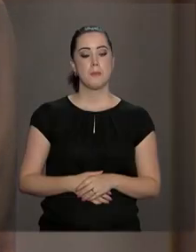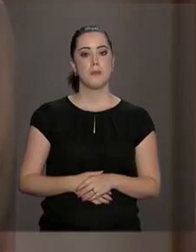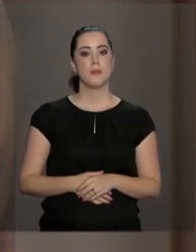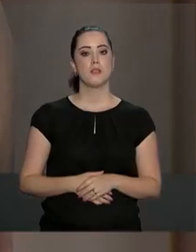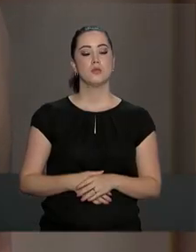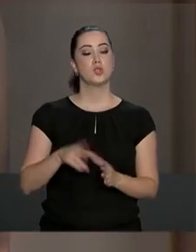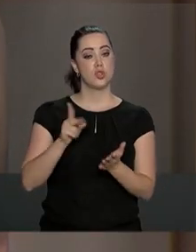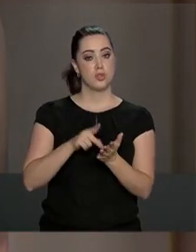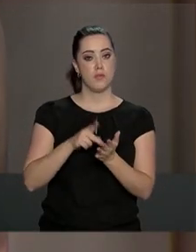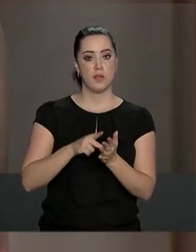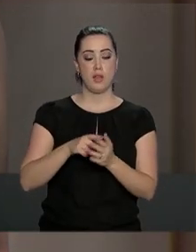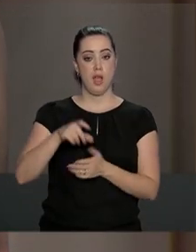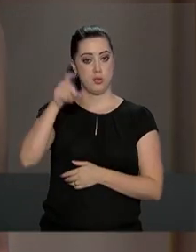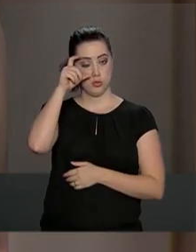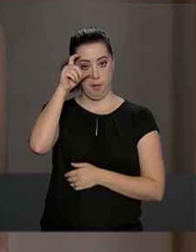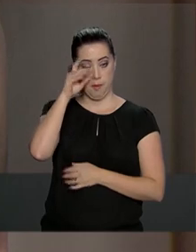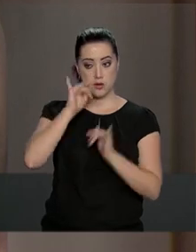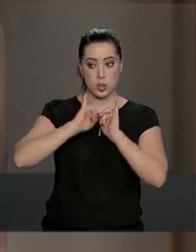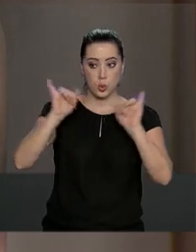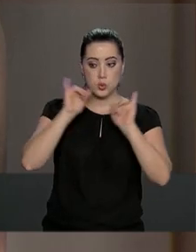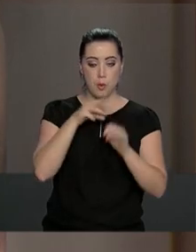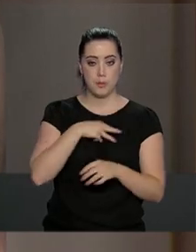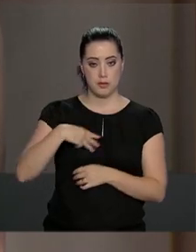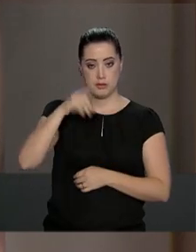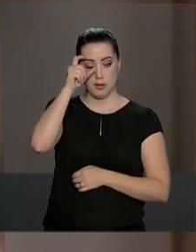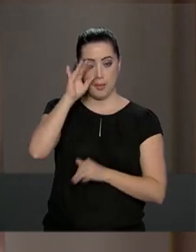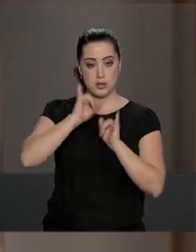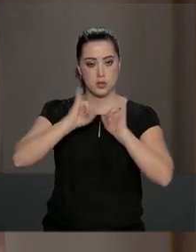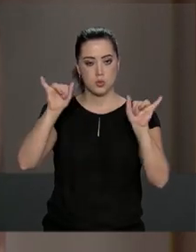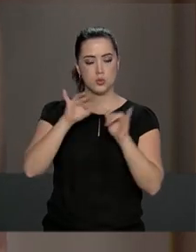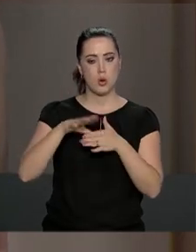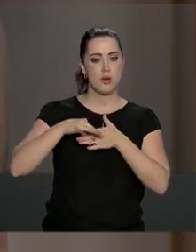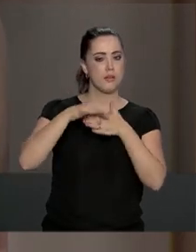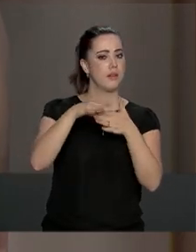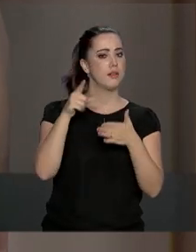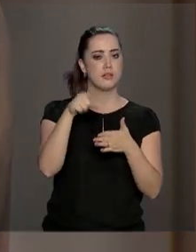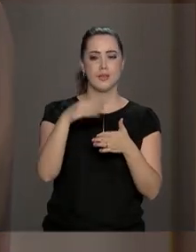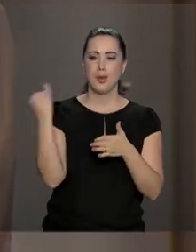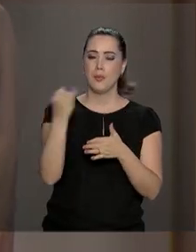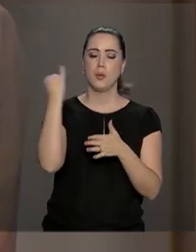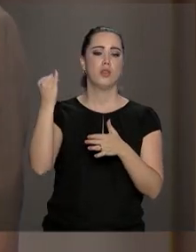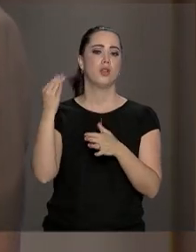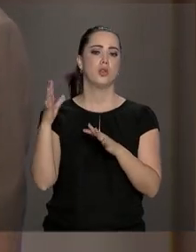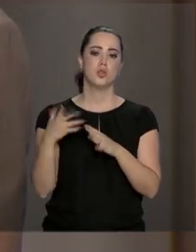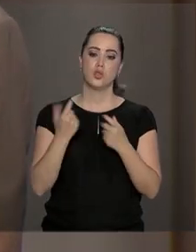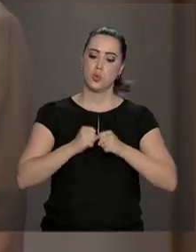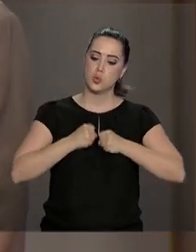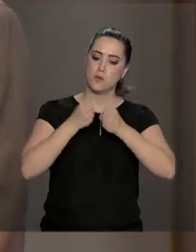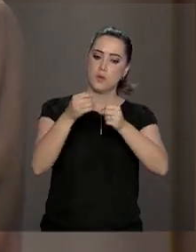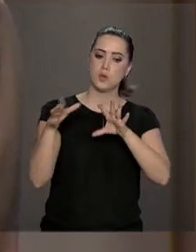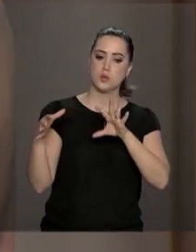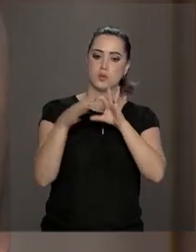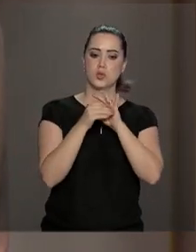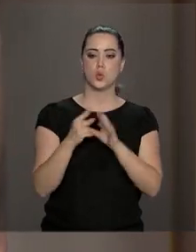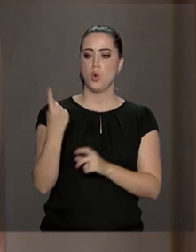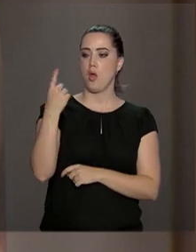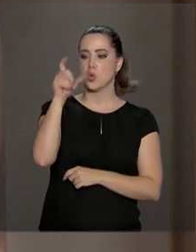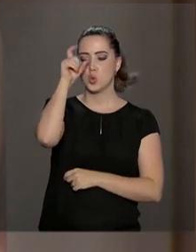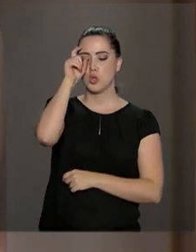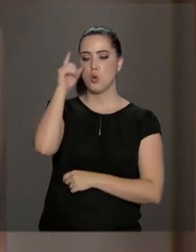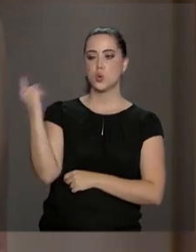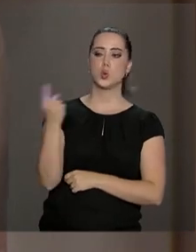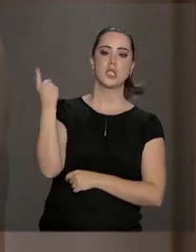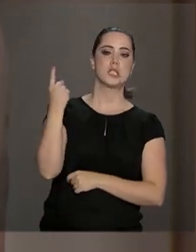ministra Damares anunciou aqui, essa coordenação, ela vai ser extremamente útil para unir esforços. Isso não é uma questão que a ministra Damares resolve